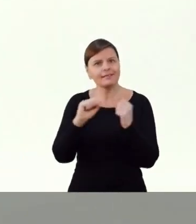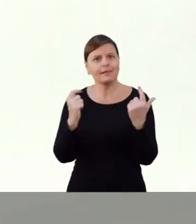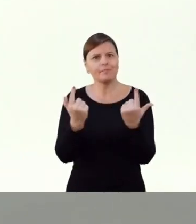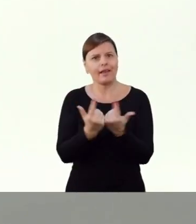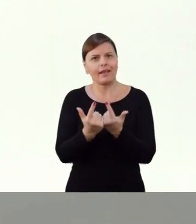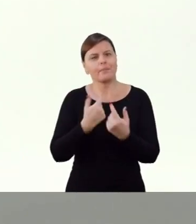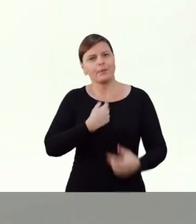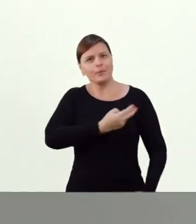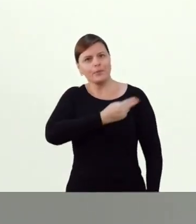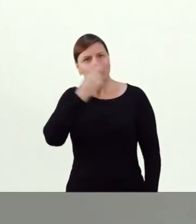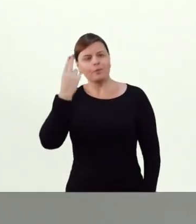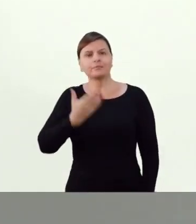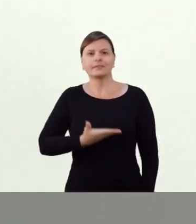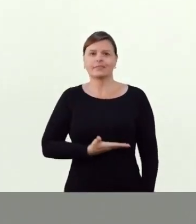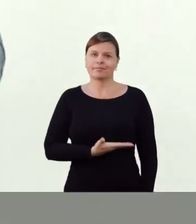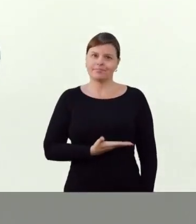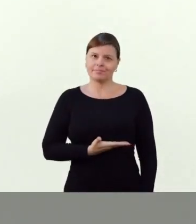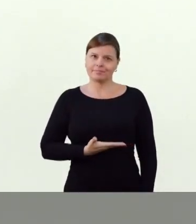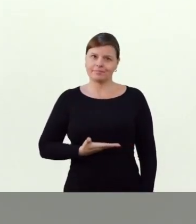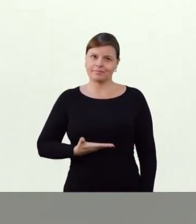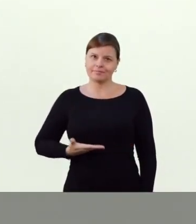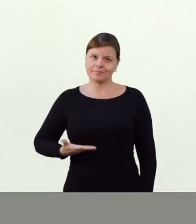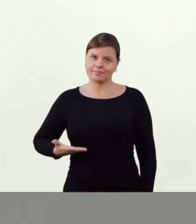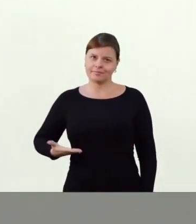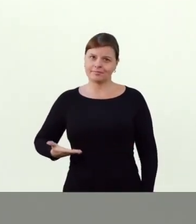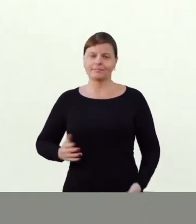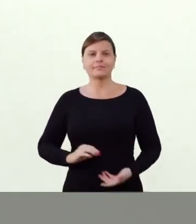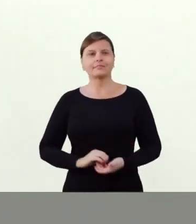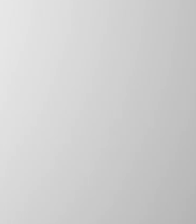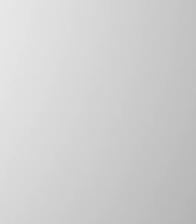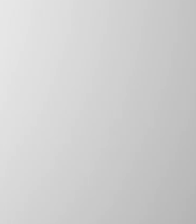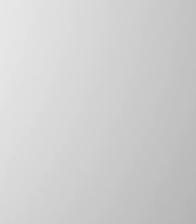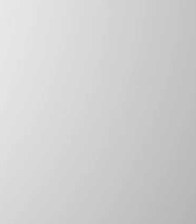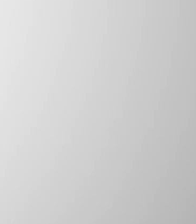Assembleia. Rinaldo, deputado estadual 22, 250.